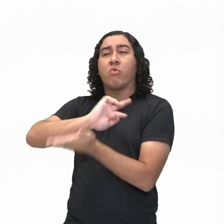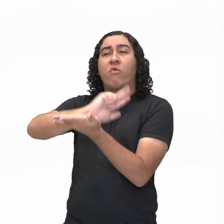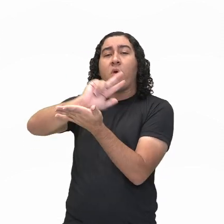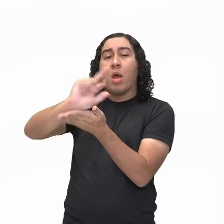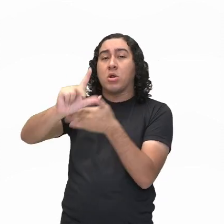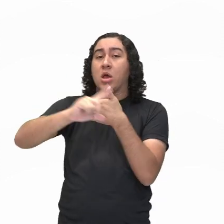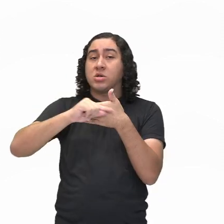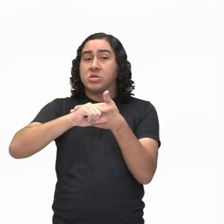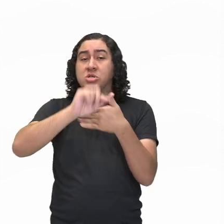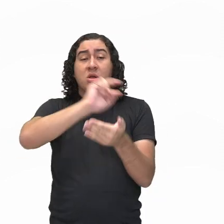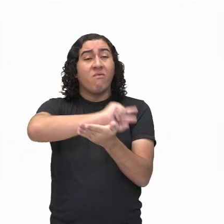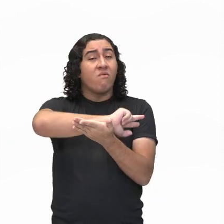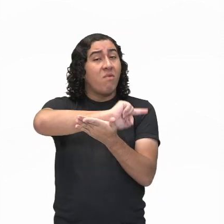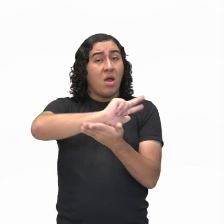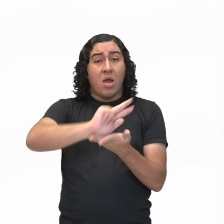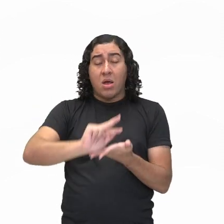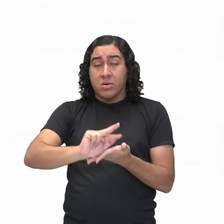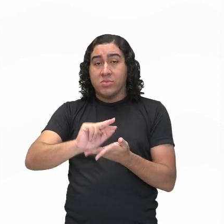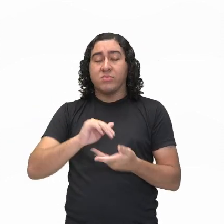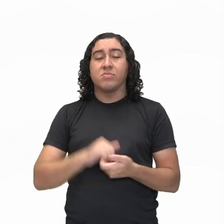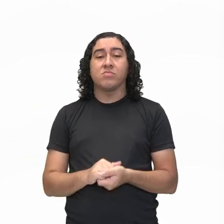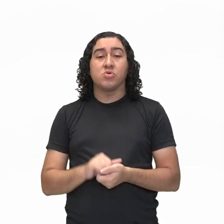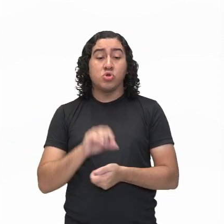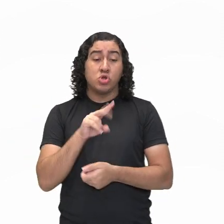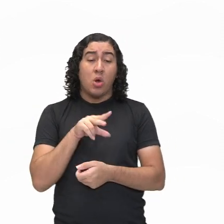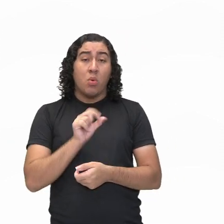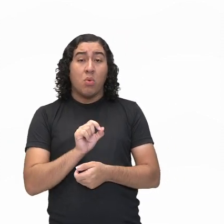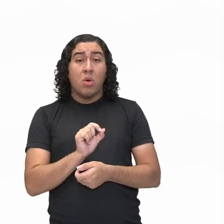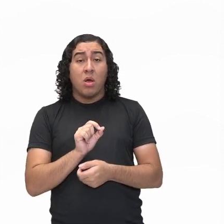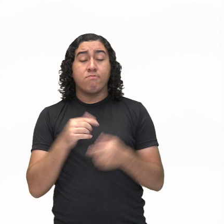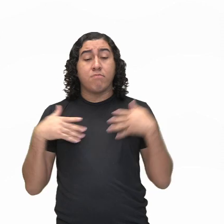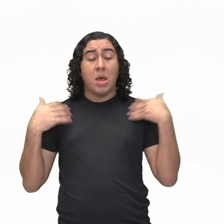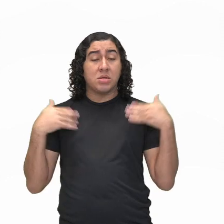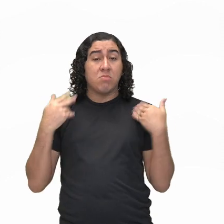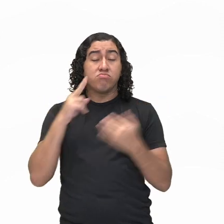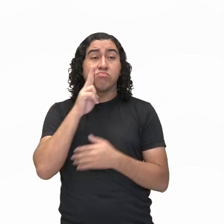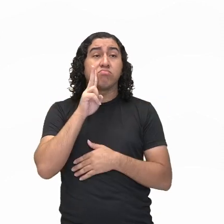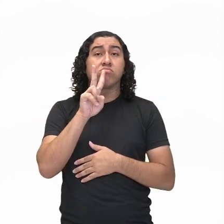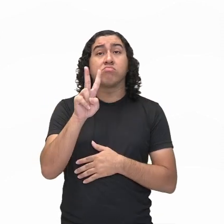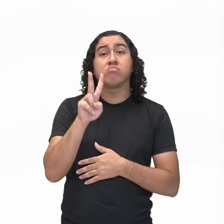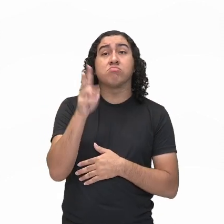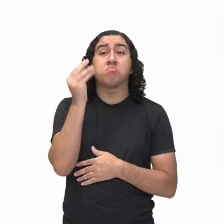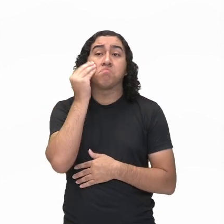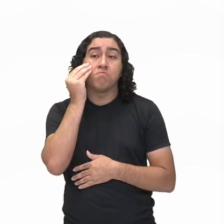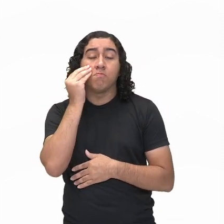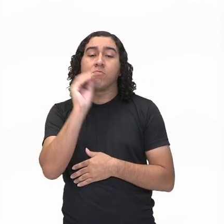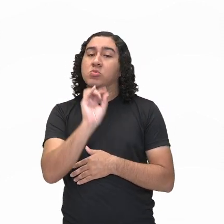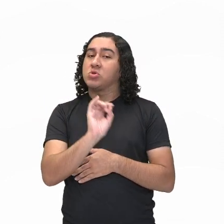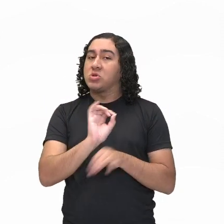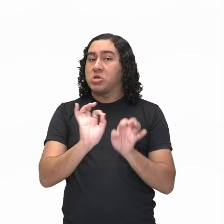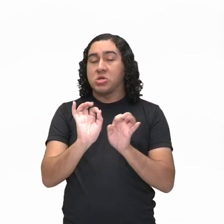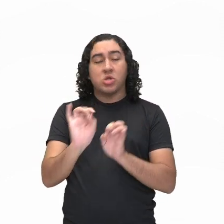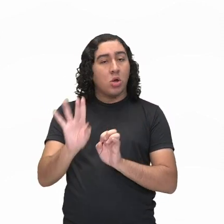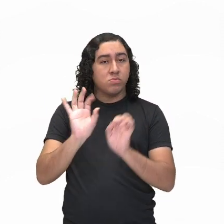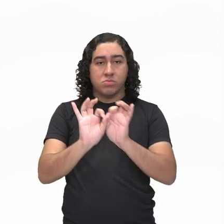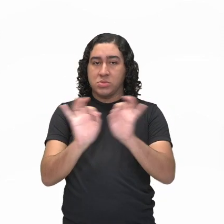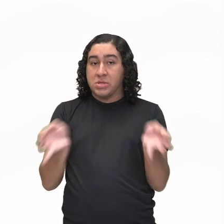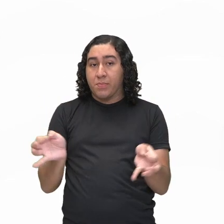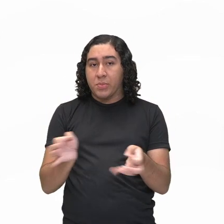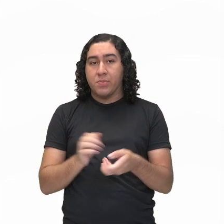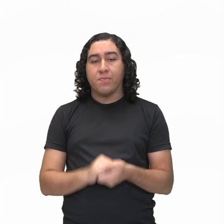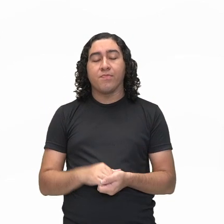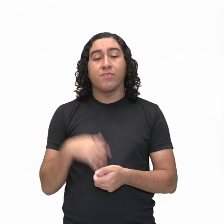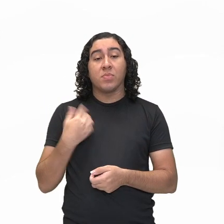épocas. Então, você vai lá apenas para apreciar. Então, gente vai mostrar uma imagem